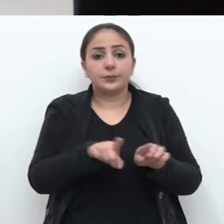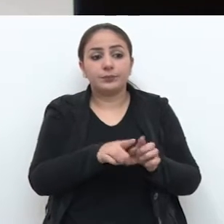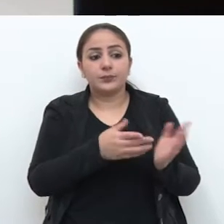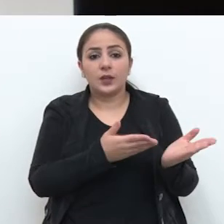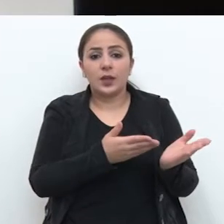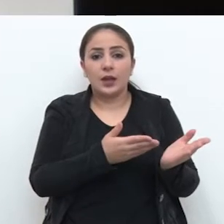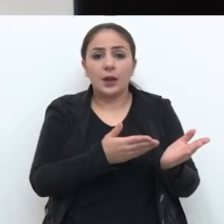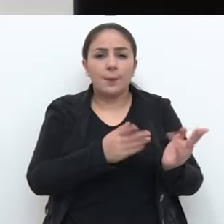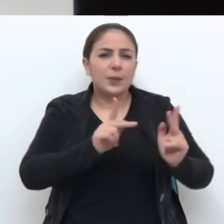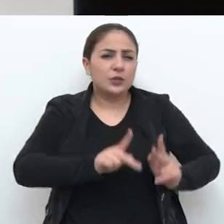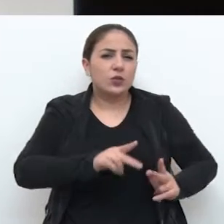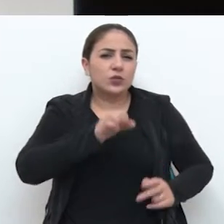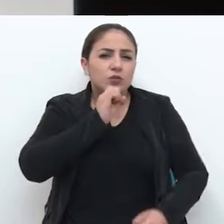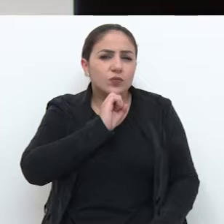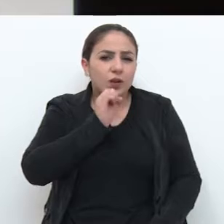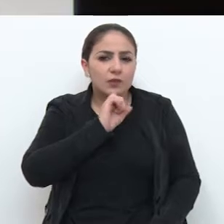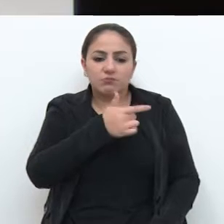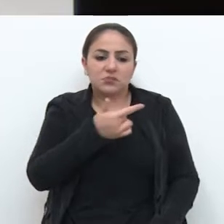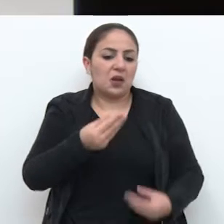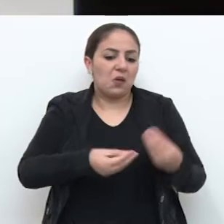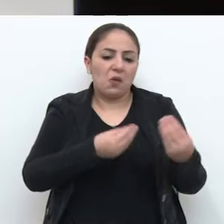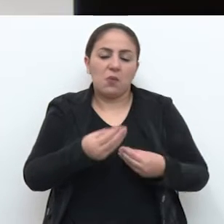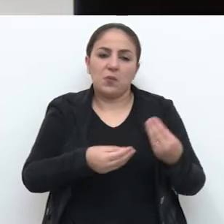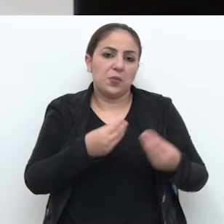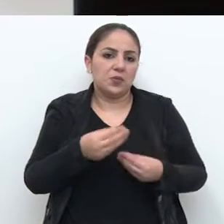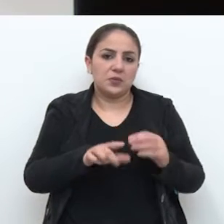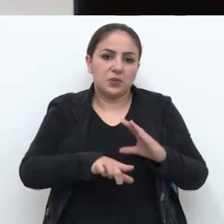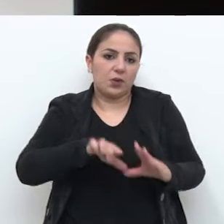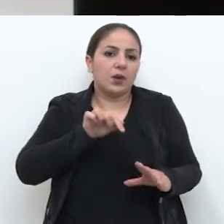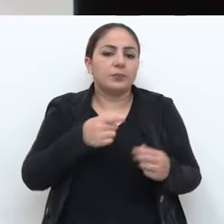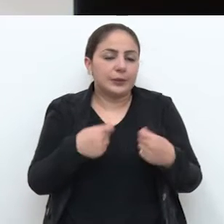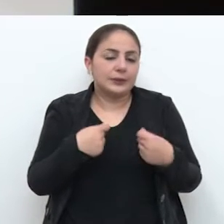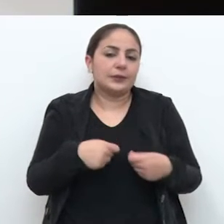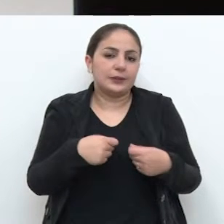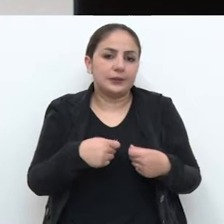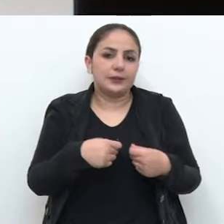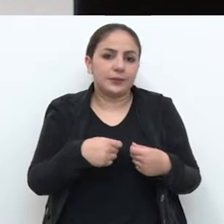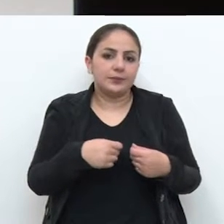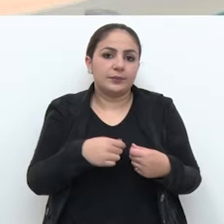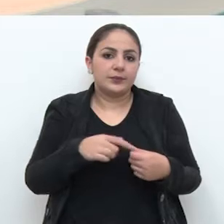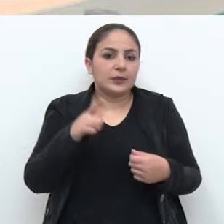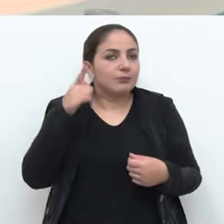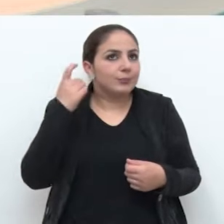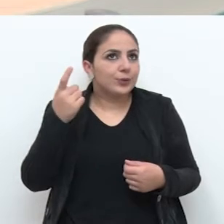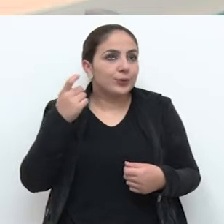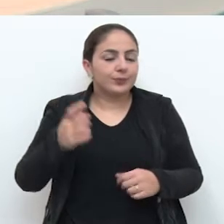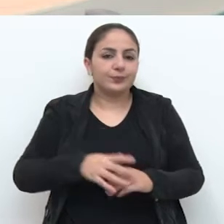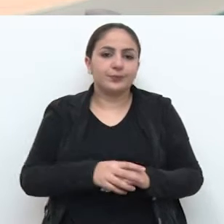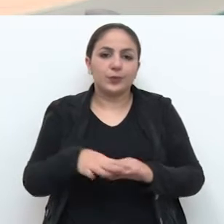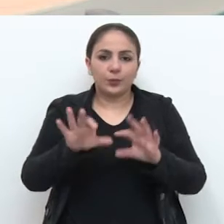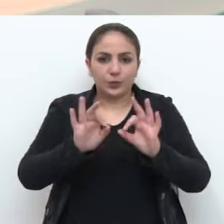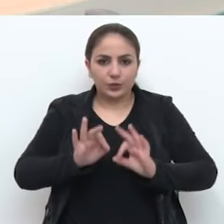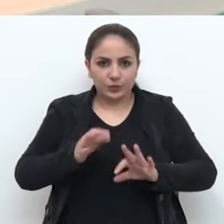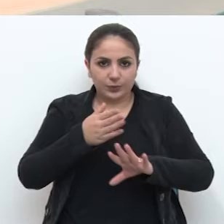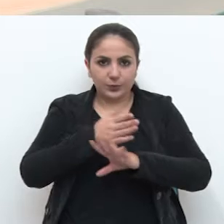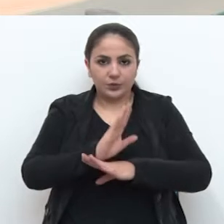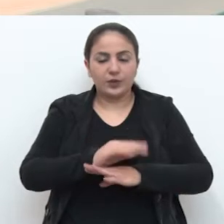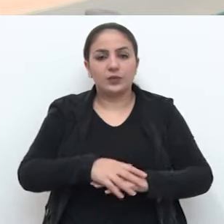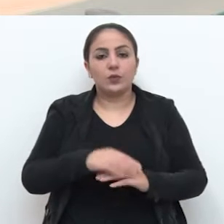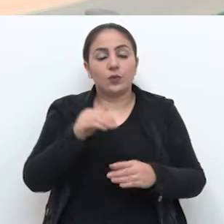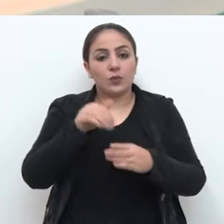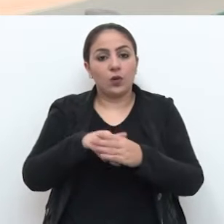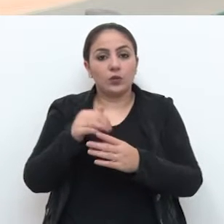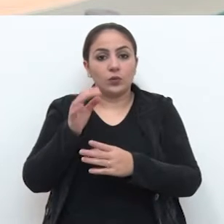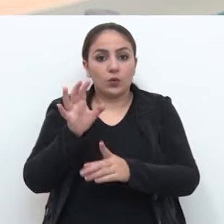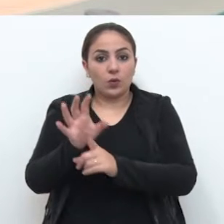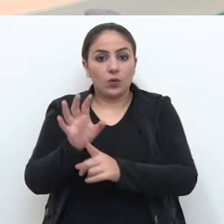idosos, que geralmente não têm escolha, têm que aguentar o barulho. O projeto foi aprovado com os